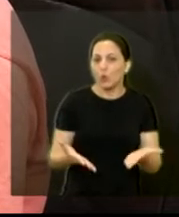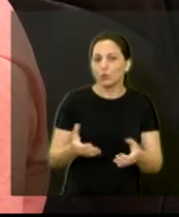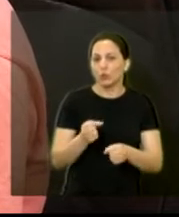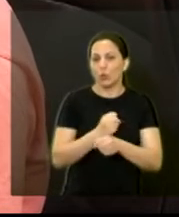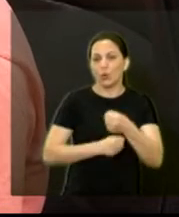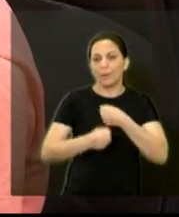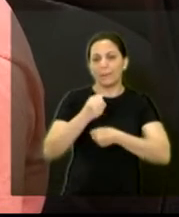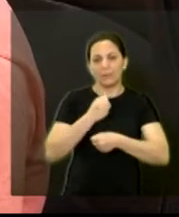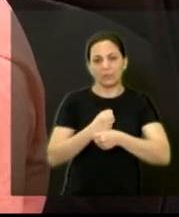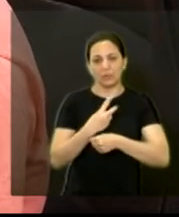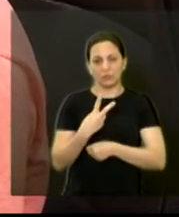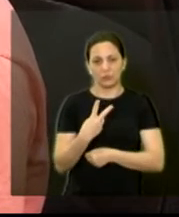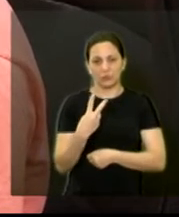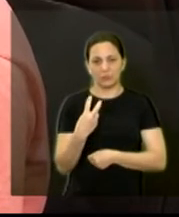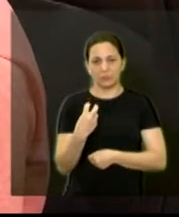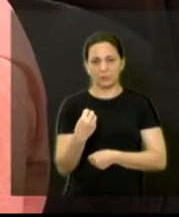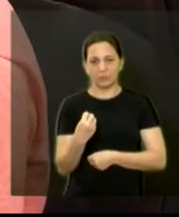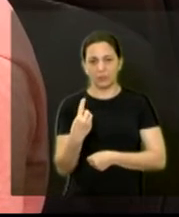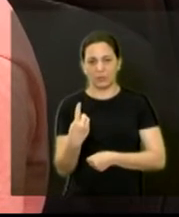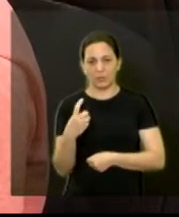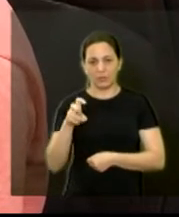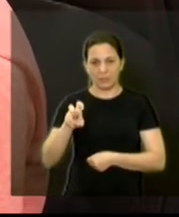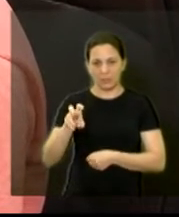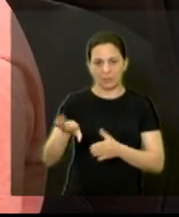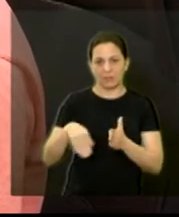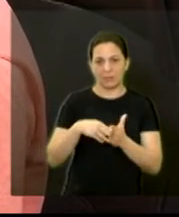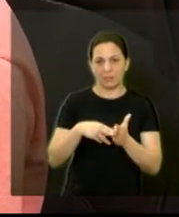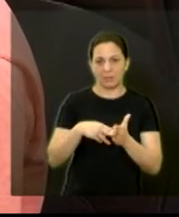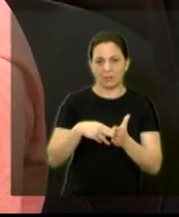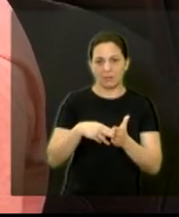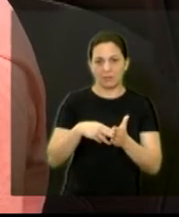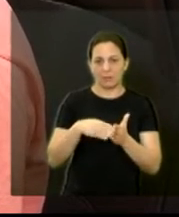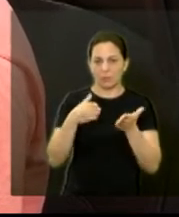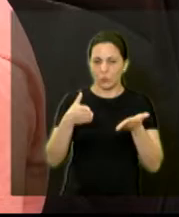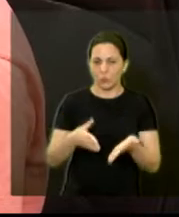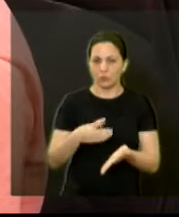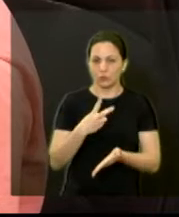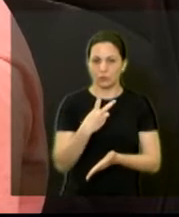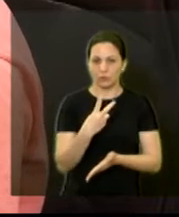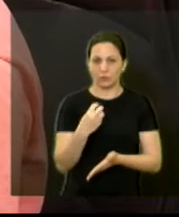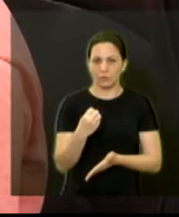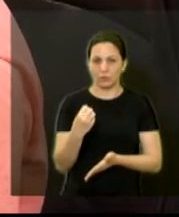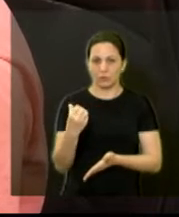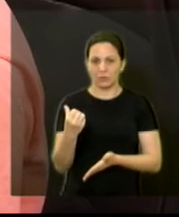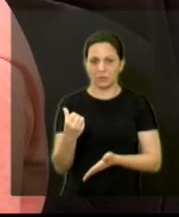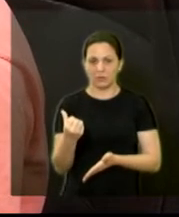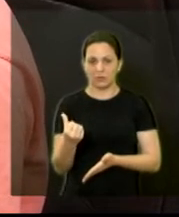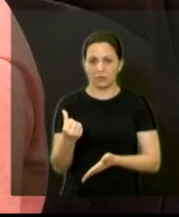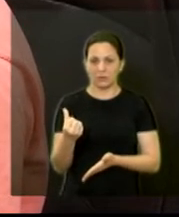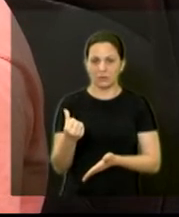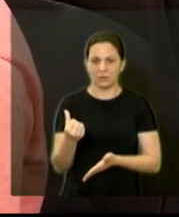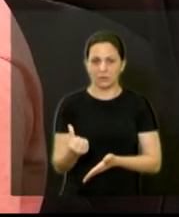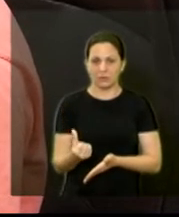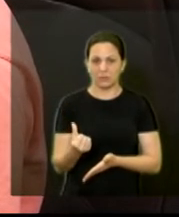a esse ano esse ano a média de